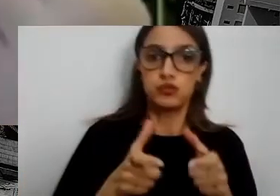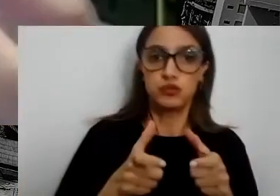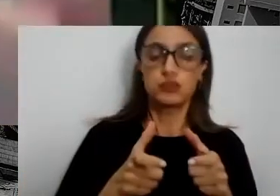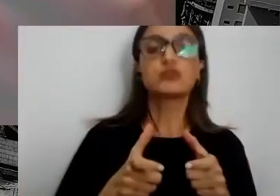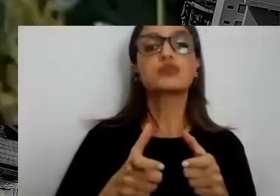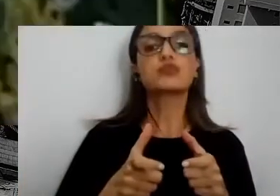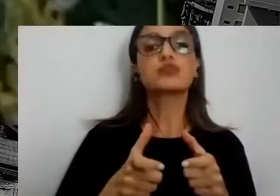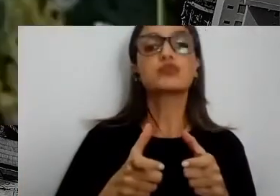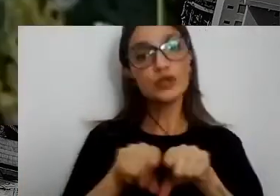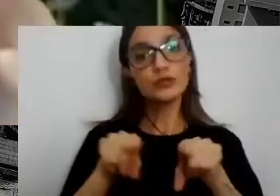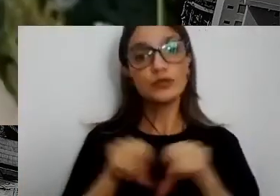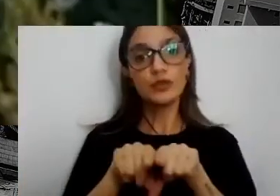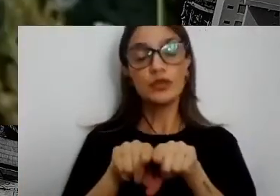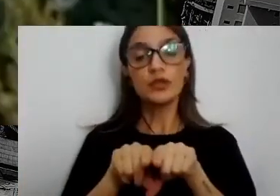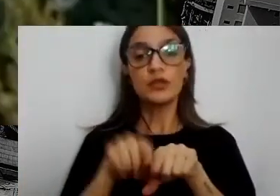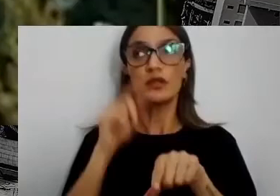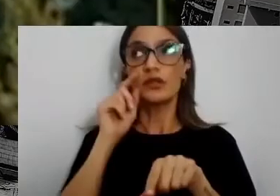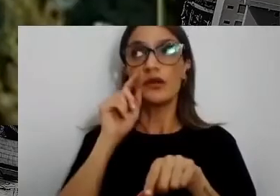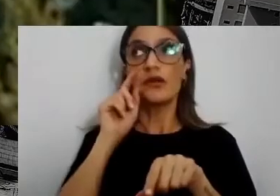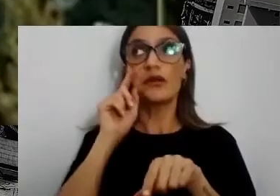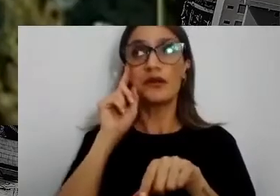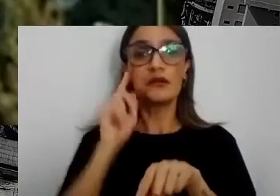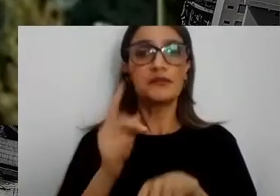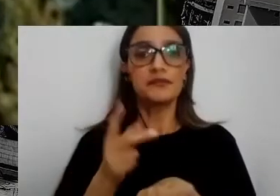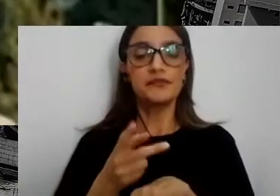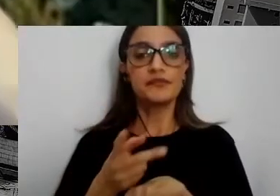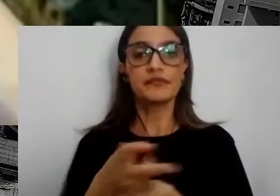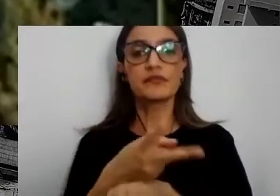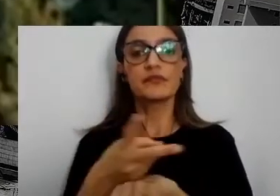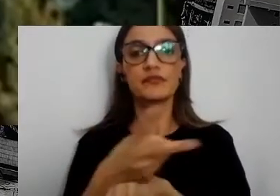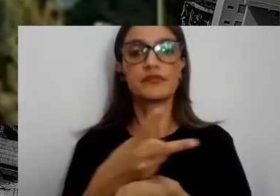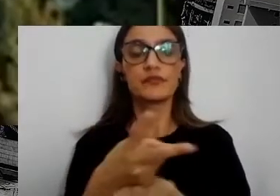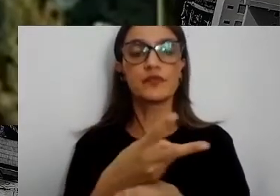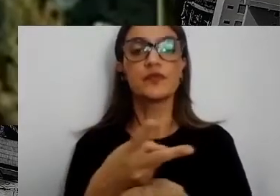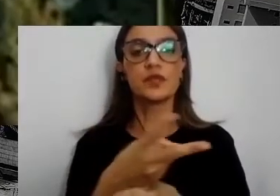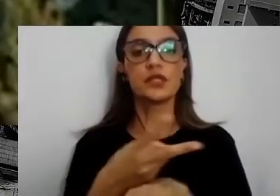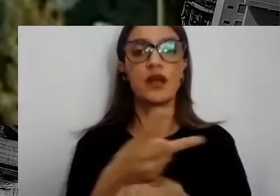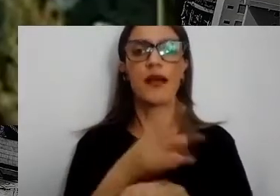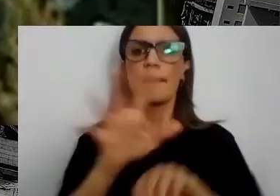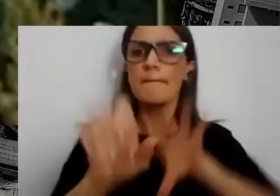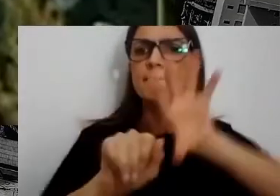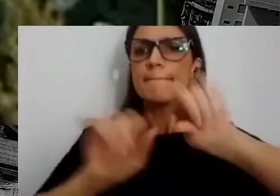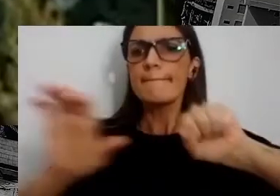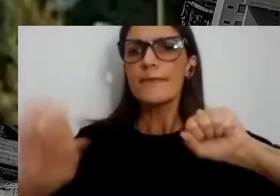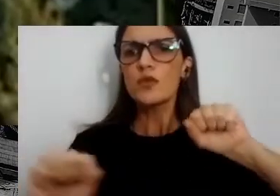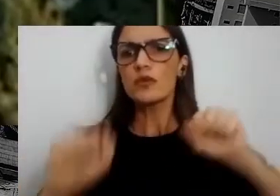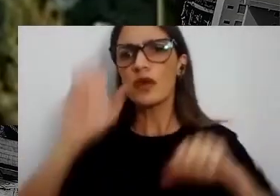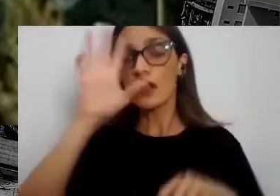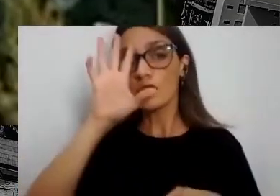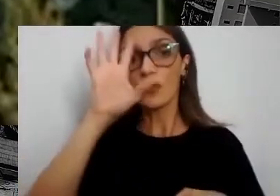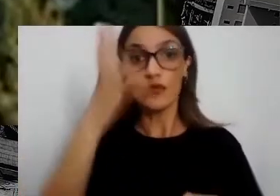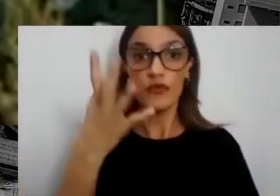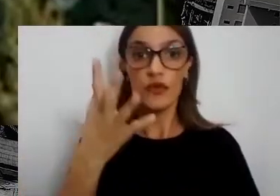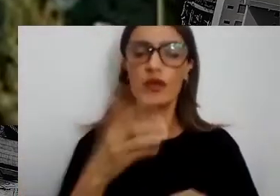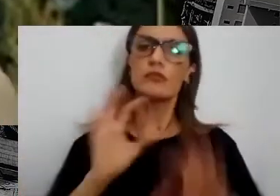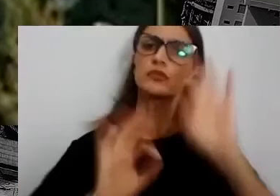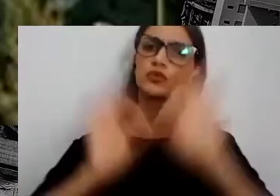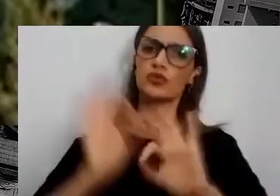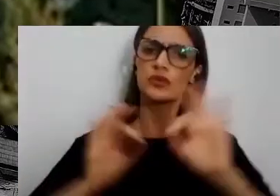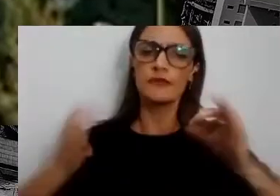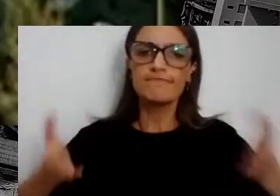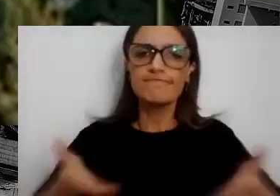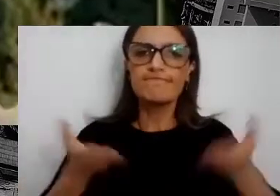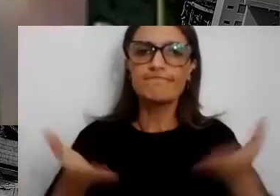parcerias, buscar ações em conjuntos e engajar, são projetos que a gente tem de reuso